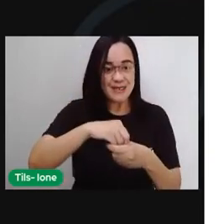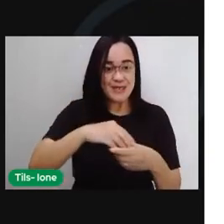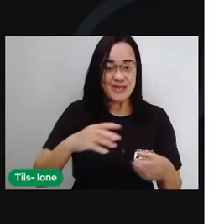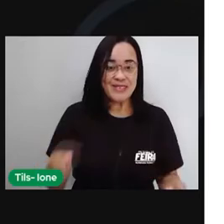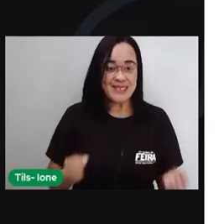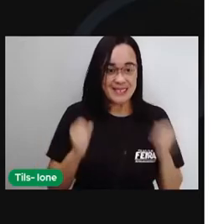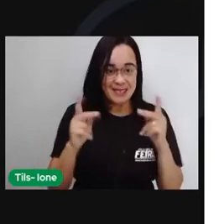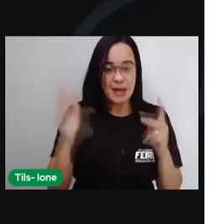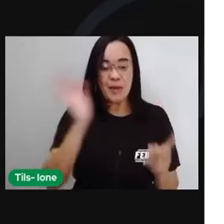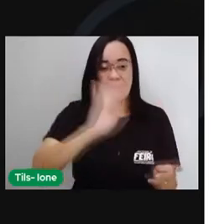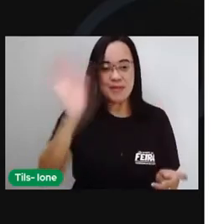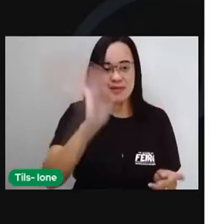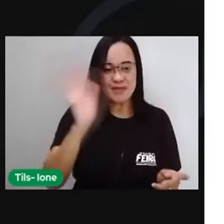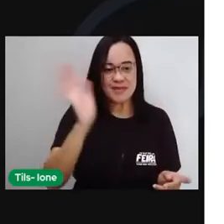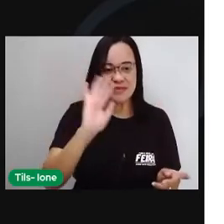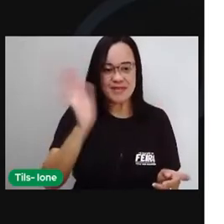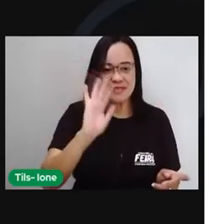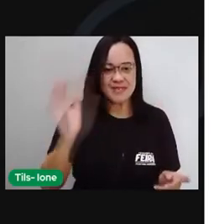na próxima.